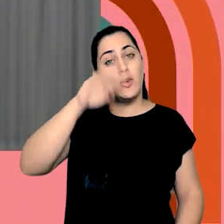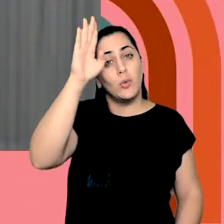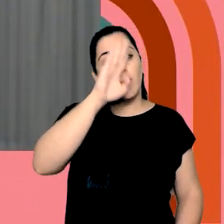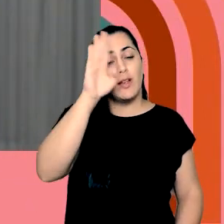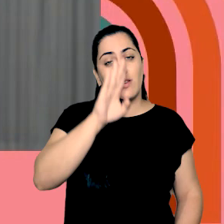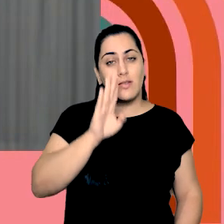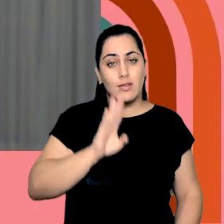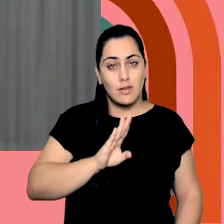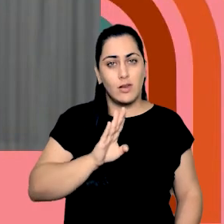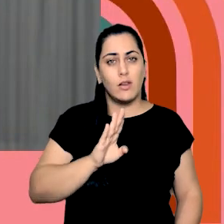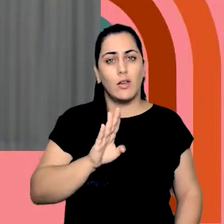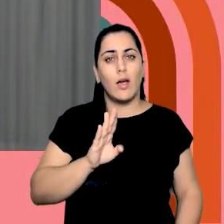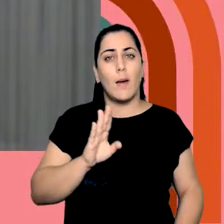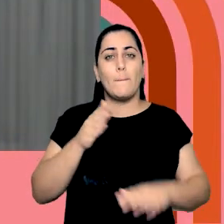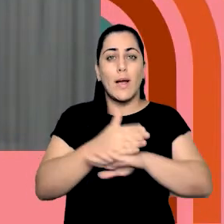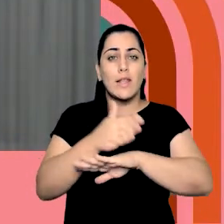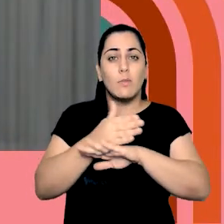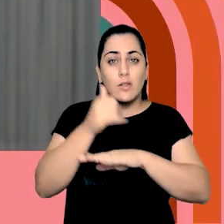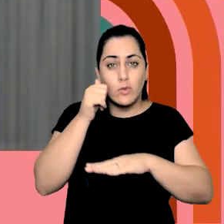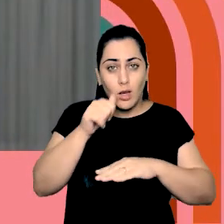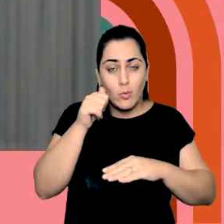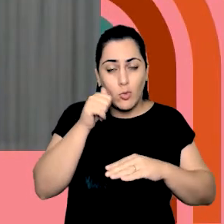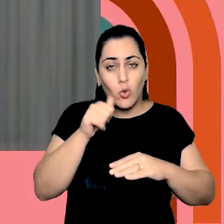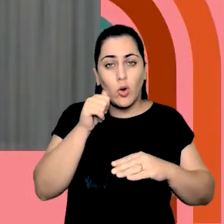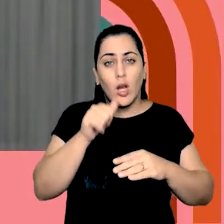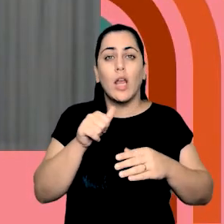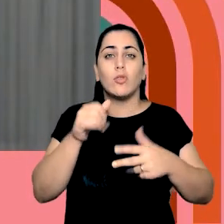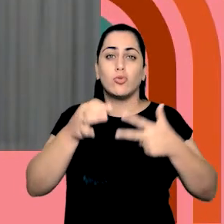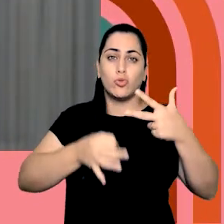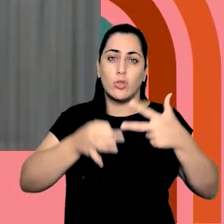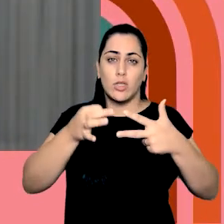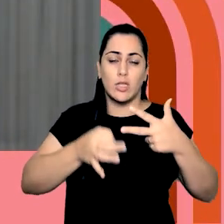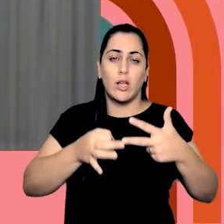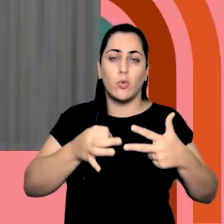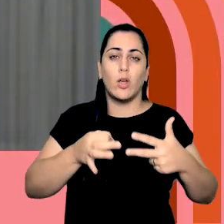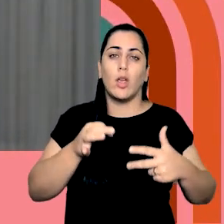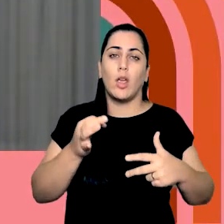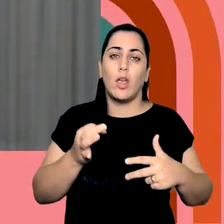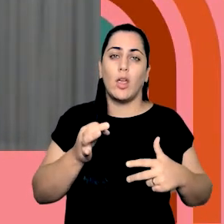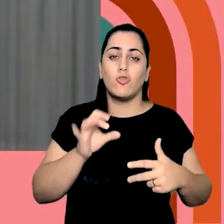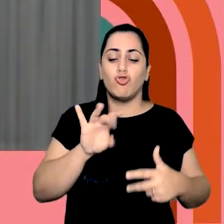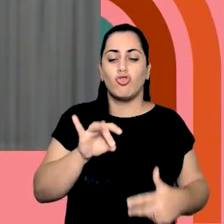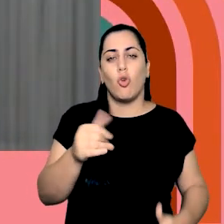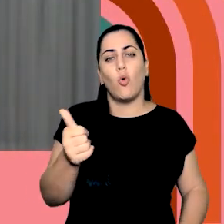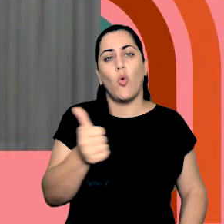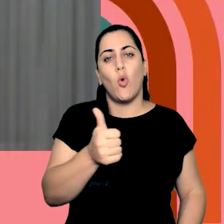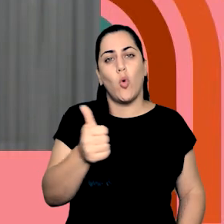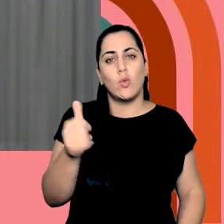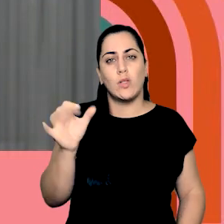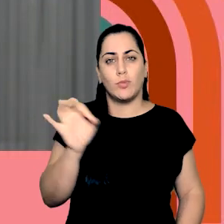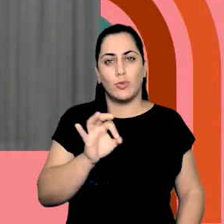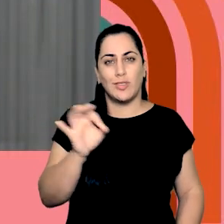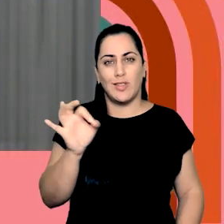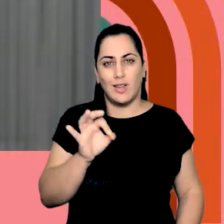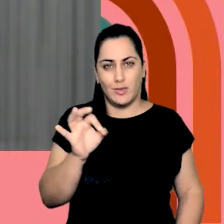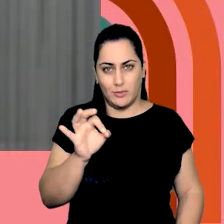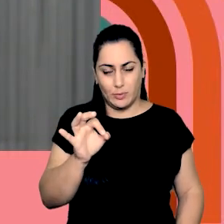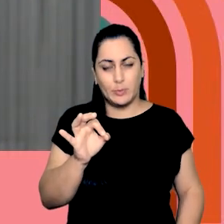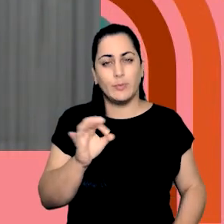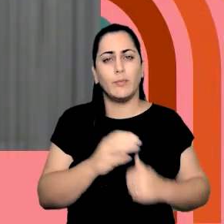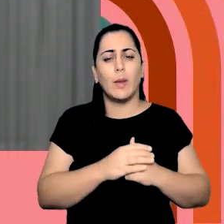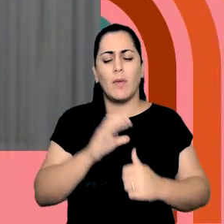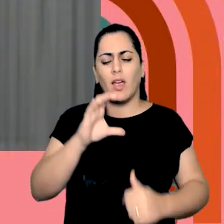a nossa participação como mulheres no Poder Judiciário é de 11% nas cortes.